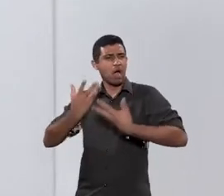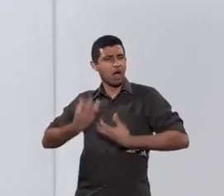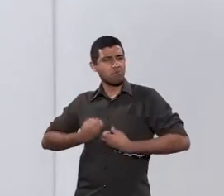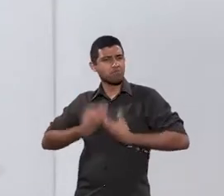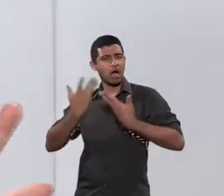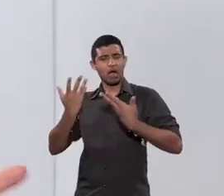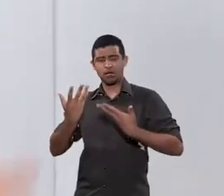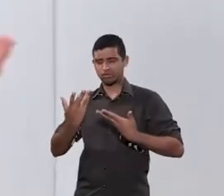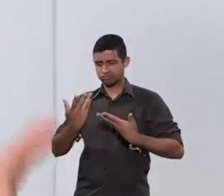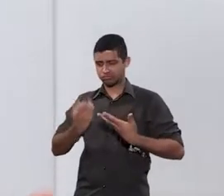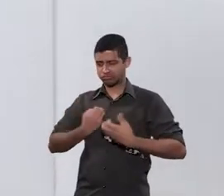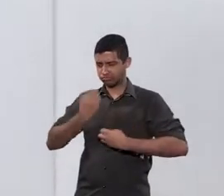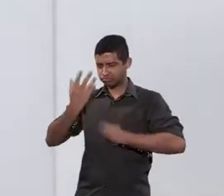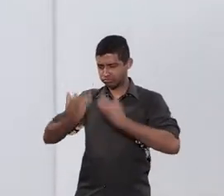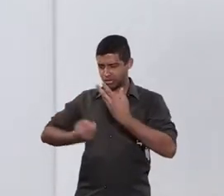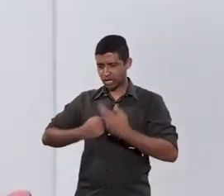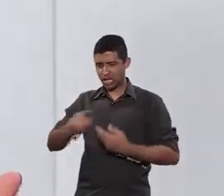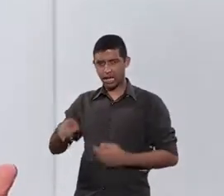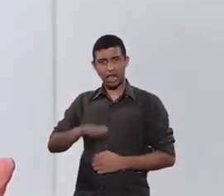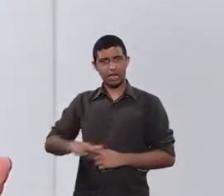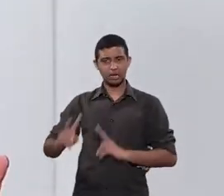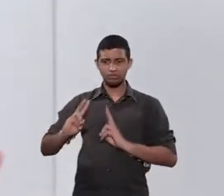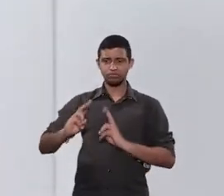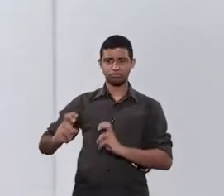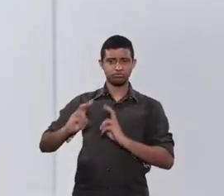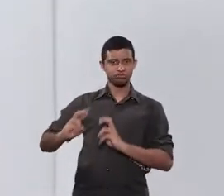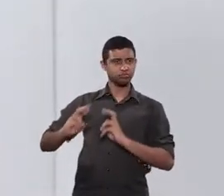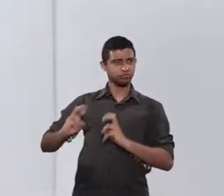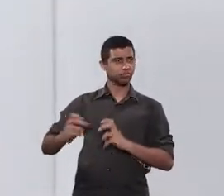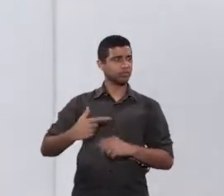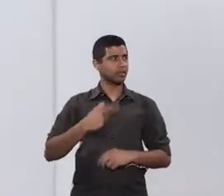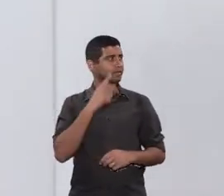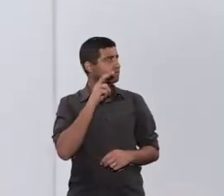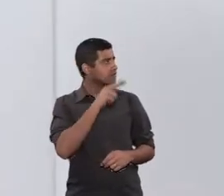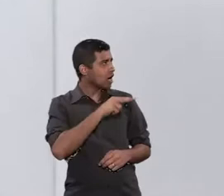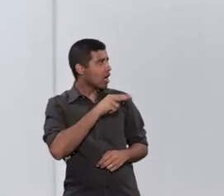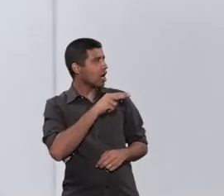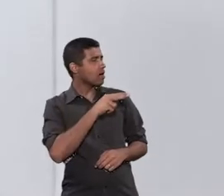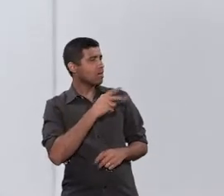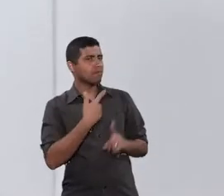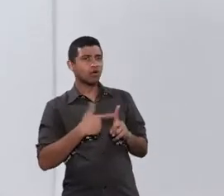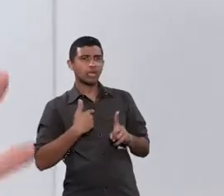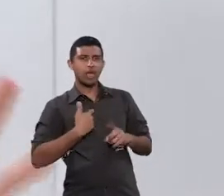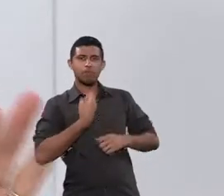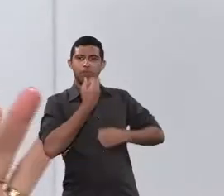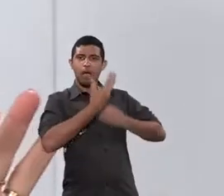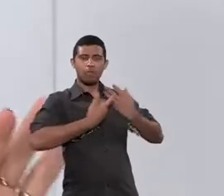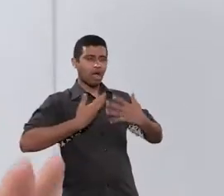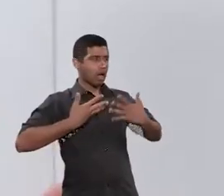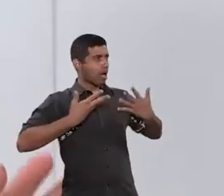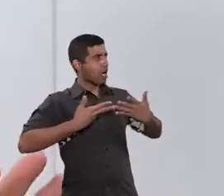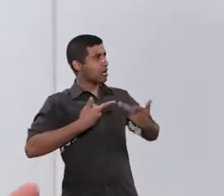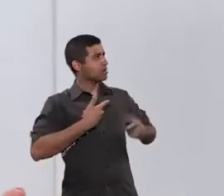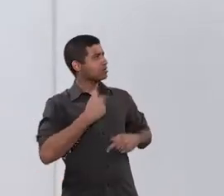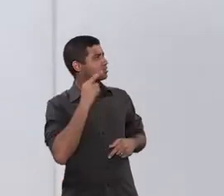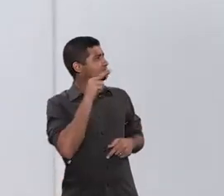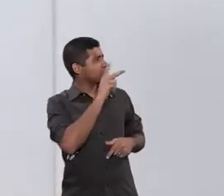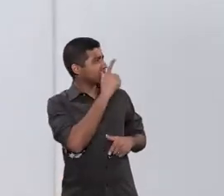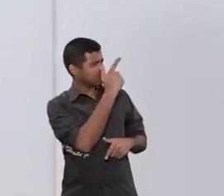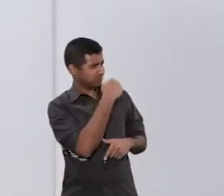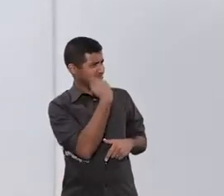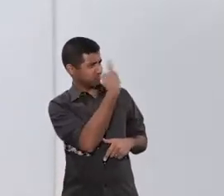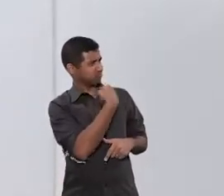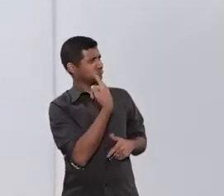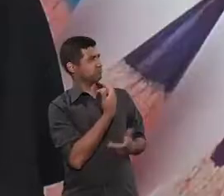a se expressar. E a criança está percebendo isso. Porque ela está relatando, ela está trazendo uma coisa de alegria e ela está vendo que ela não está agradando aquela